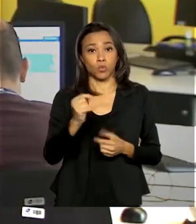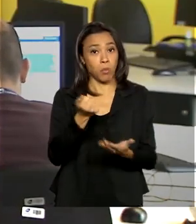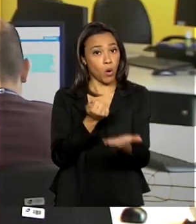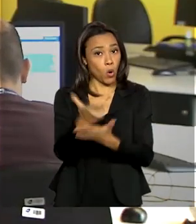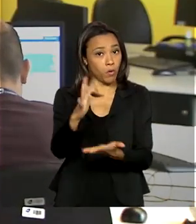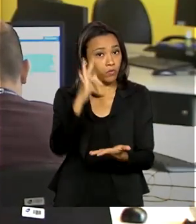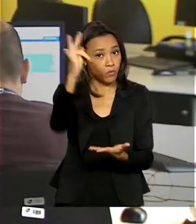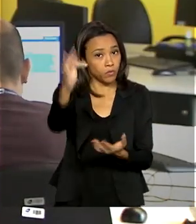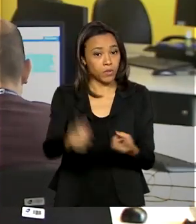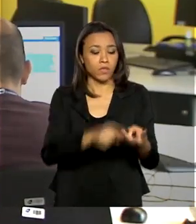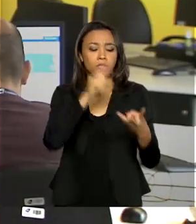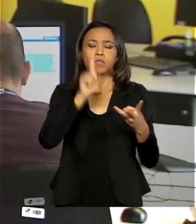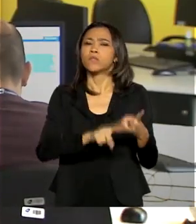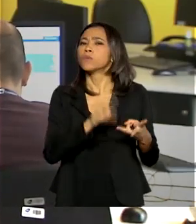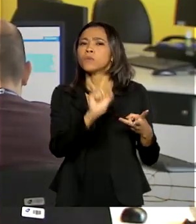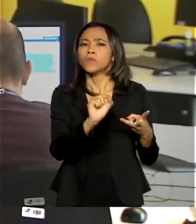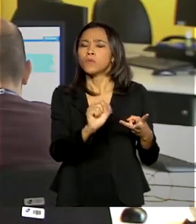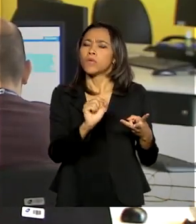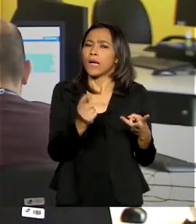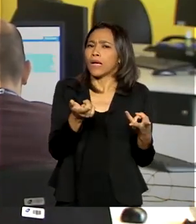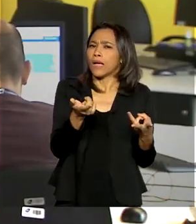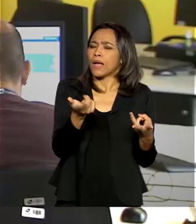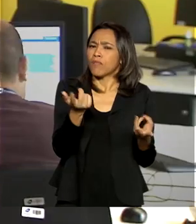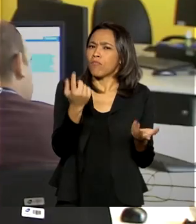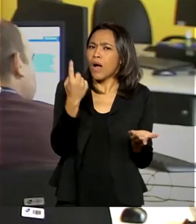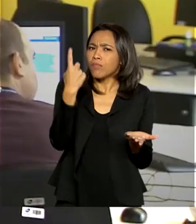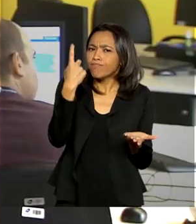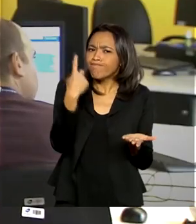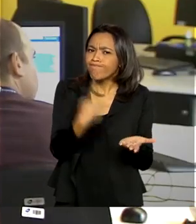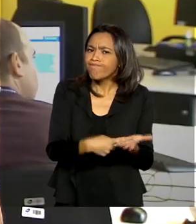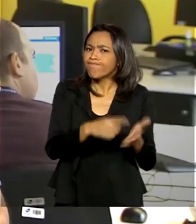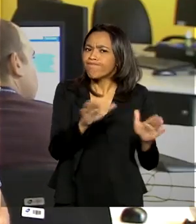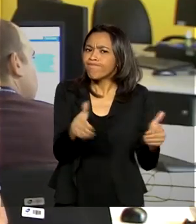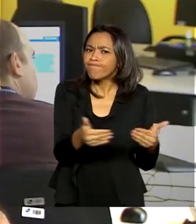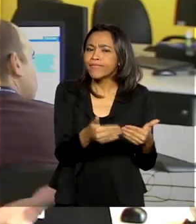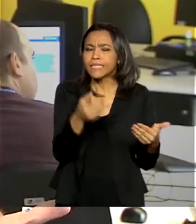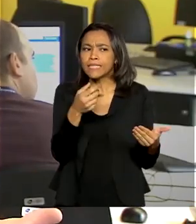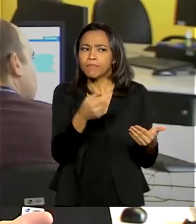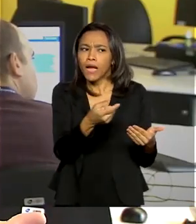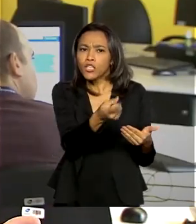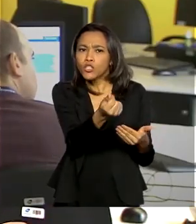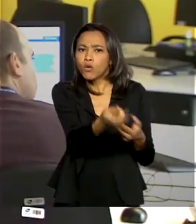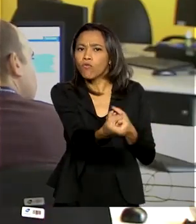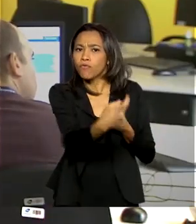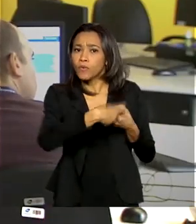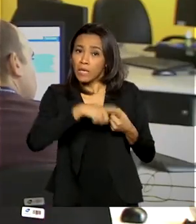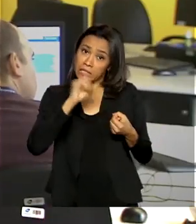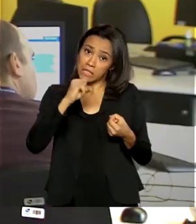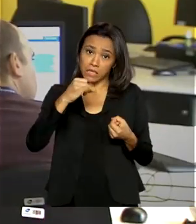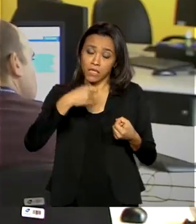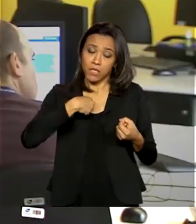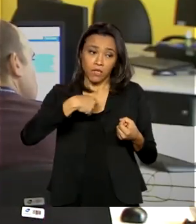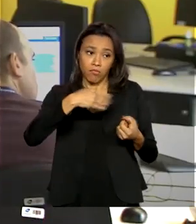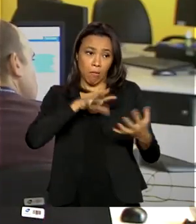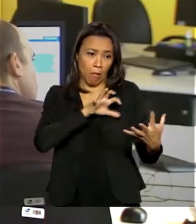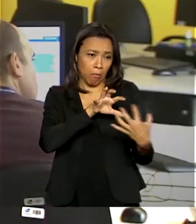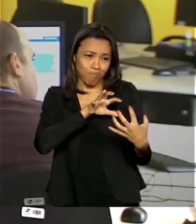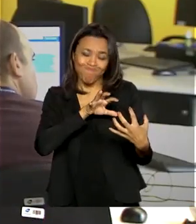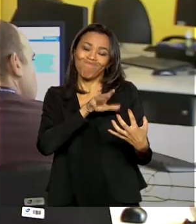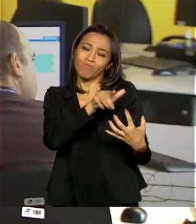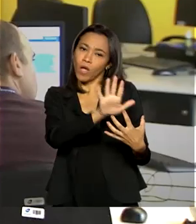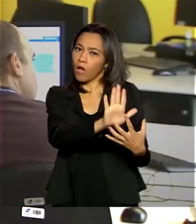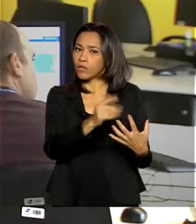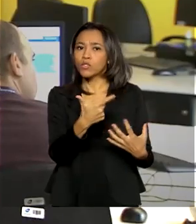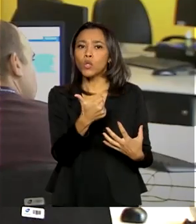terceiro é sobre um possível acordo para restituição. Caso não haja um consenso, prestador tem até 12 meses